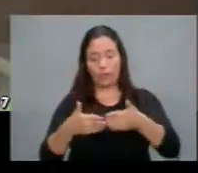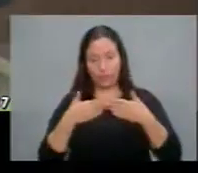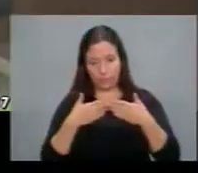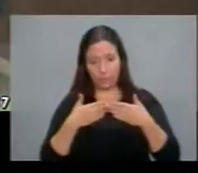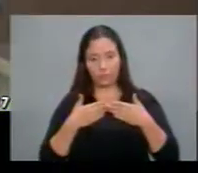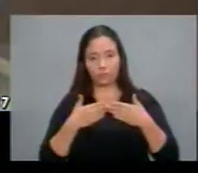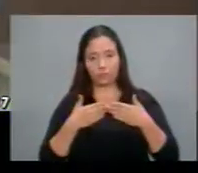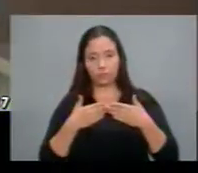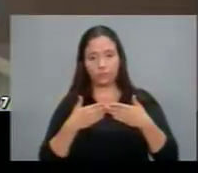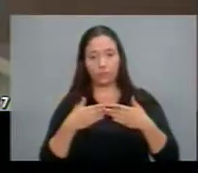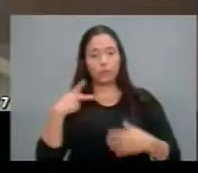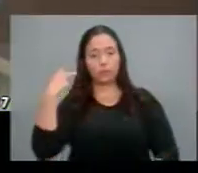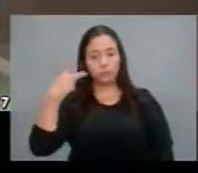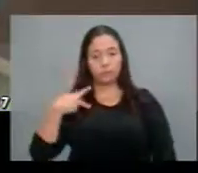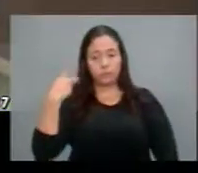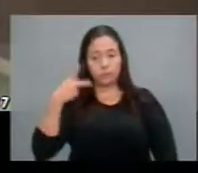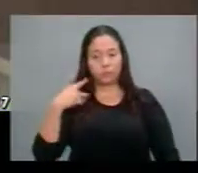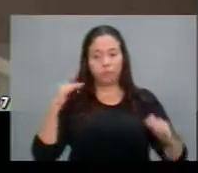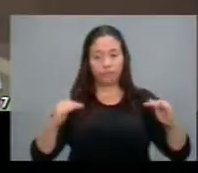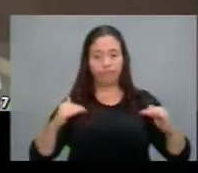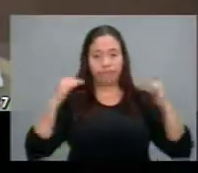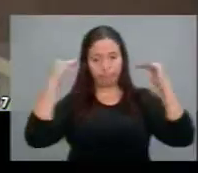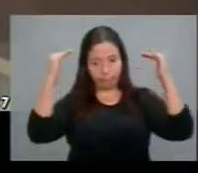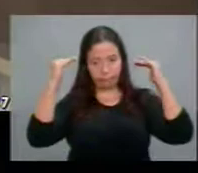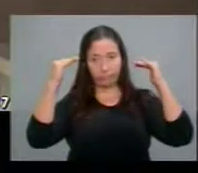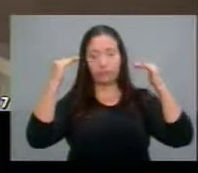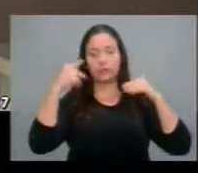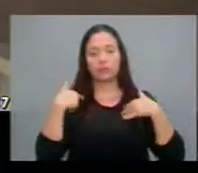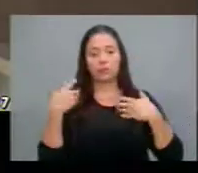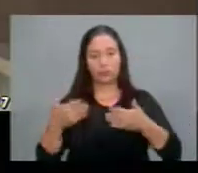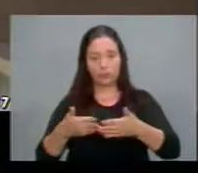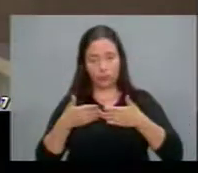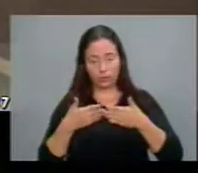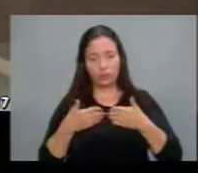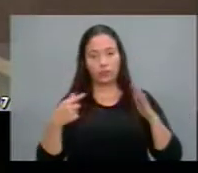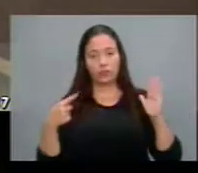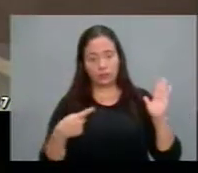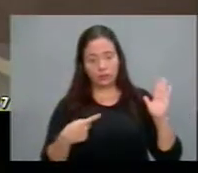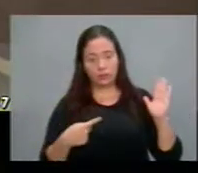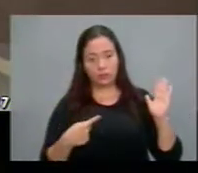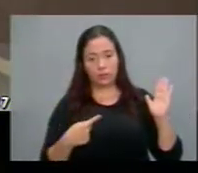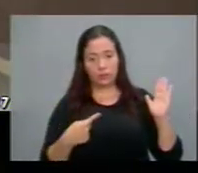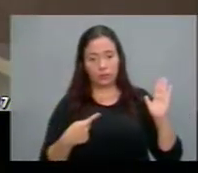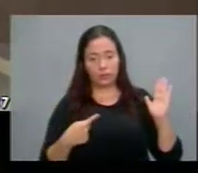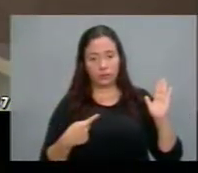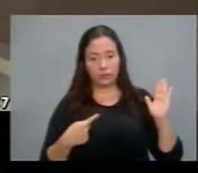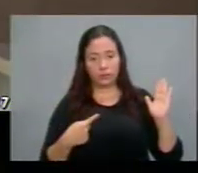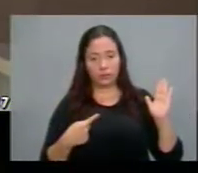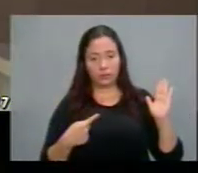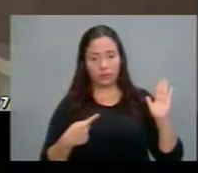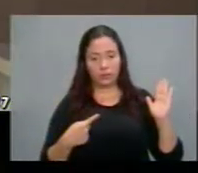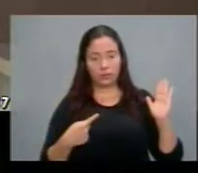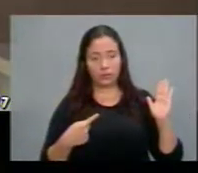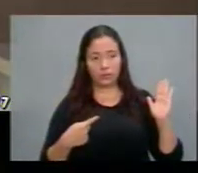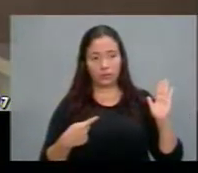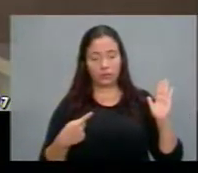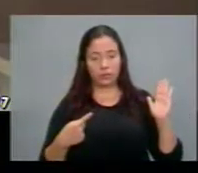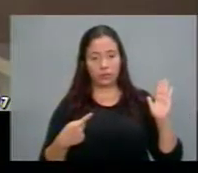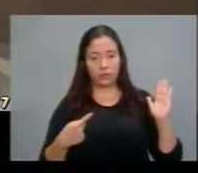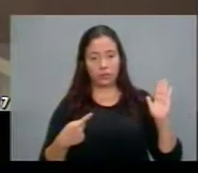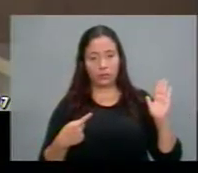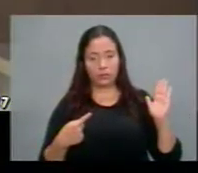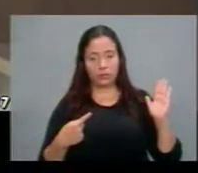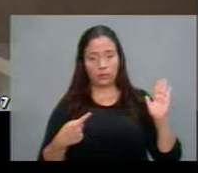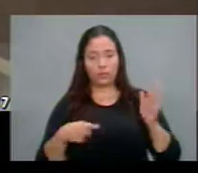ao procurador geral da república estas estas a instauração